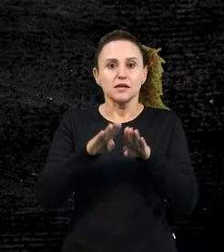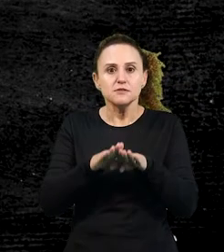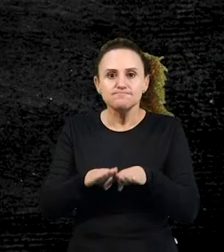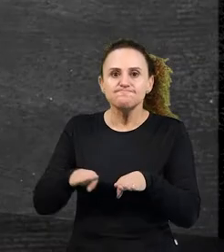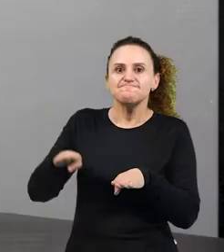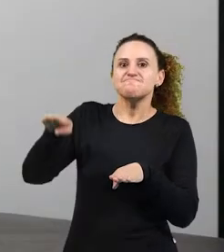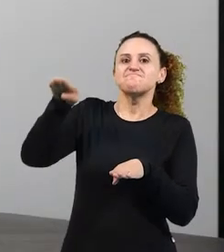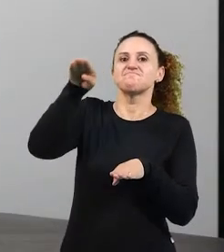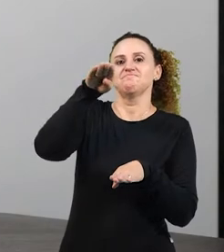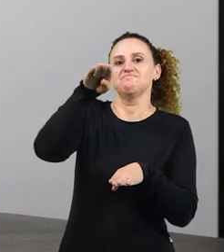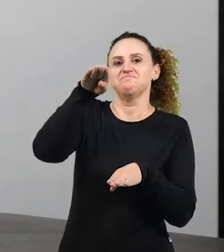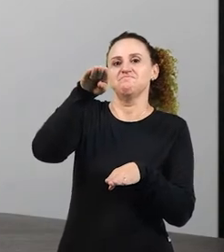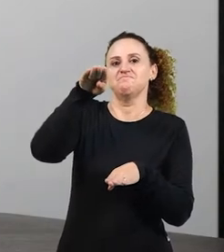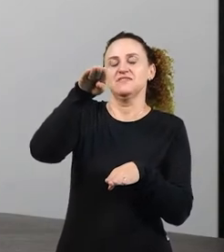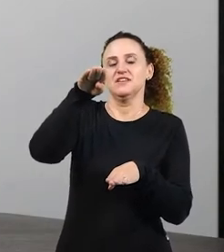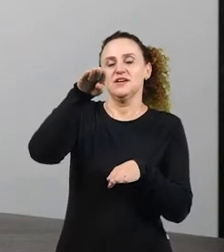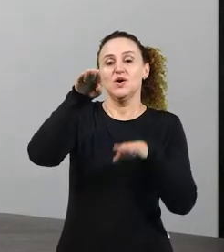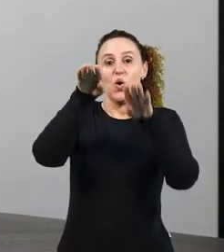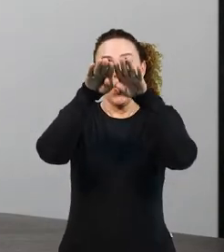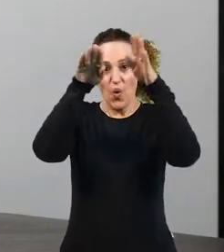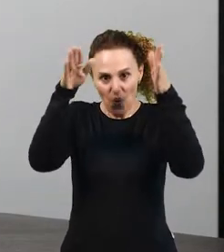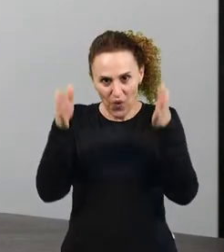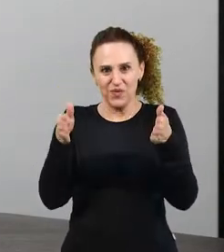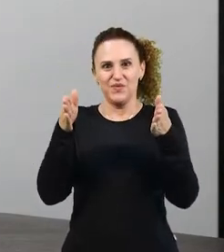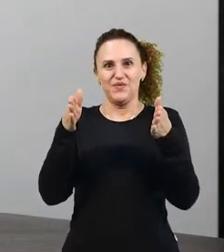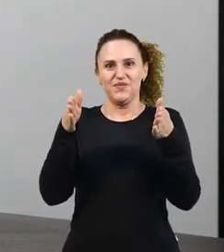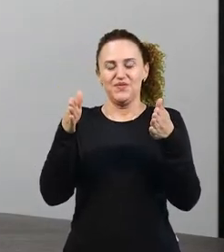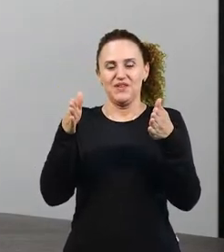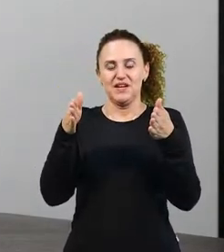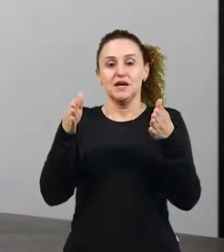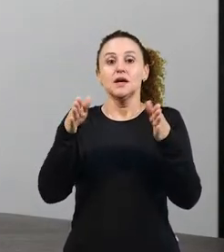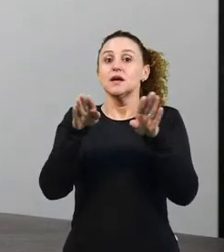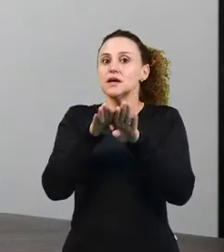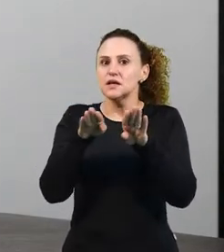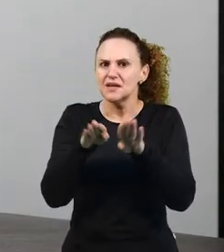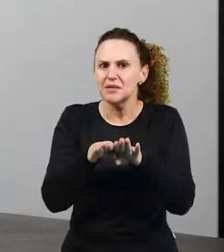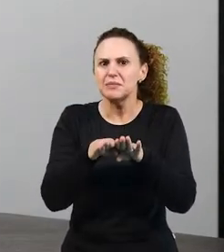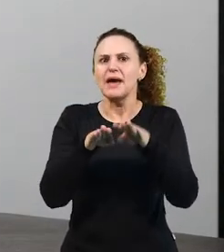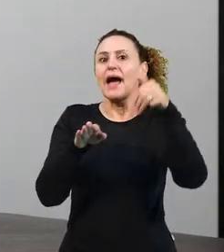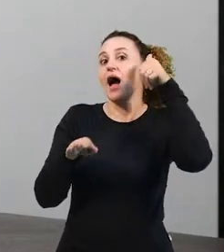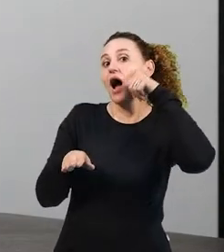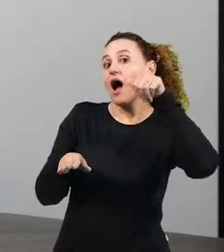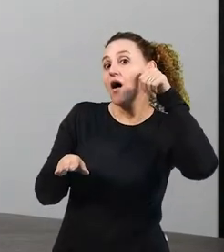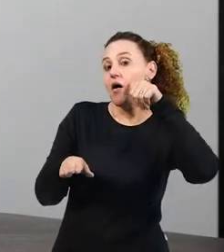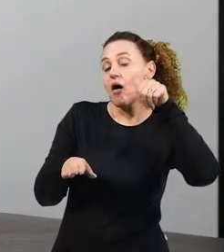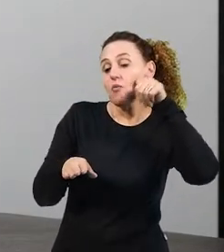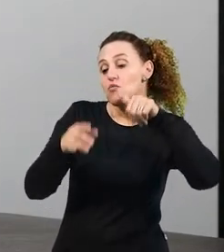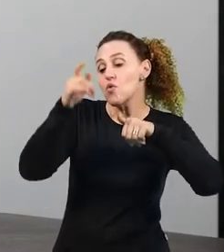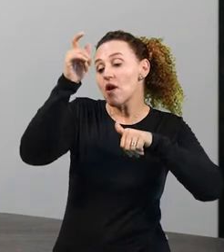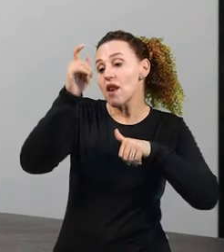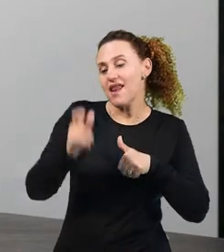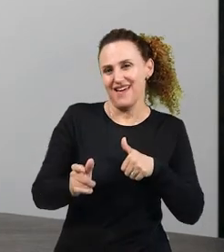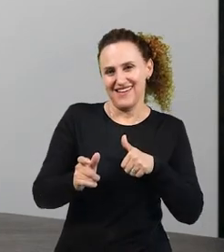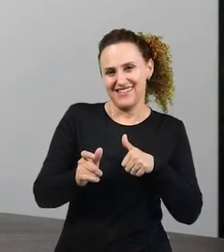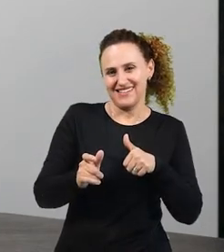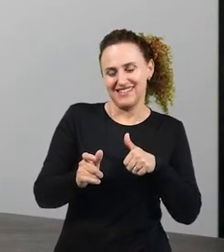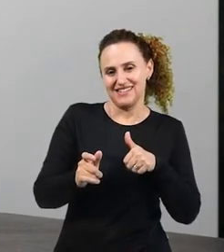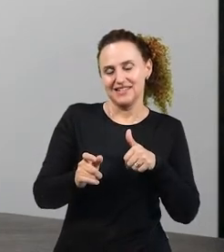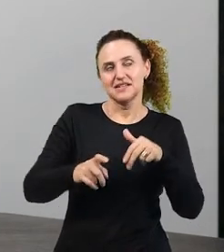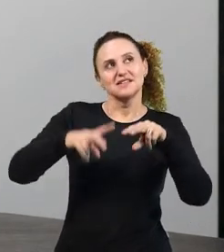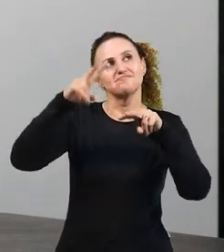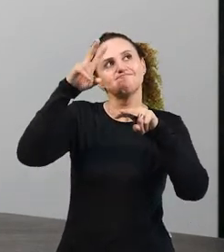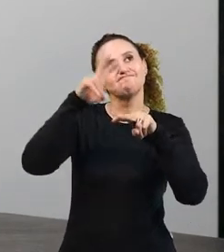outra mesa de estudo e a mulher que trabalha com cartas sentada numa